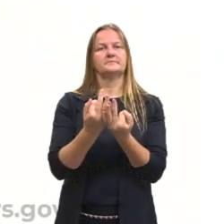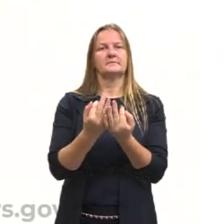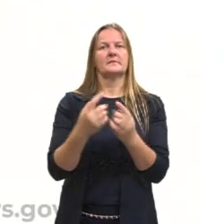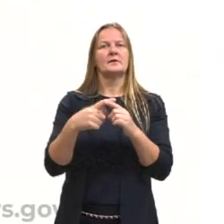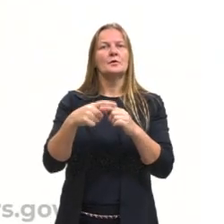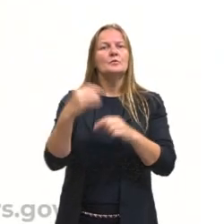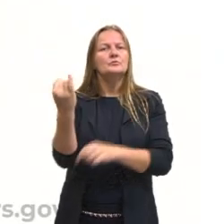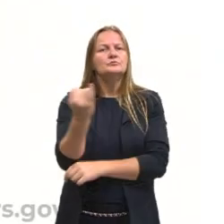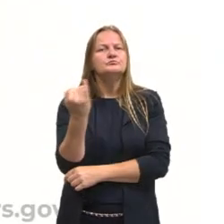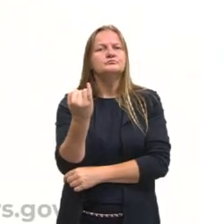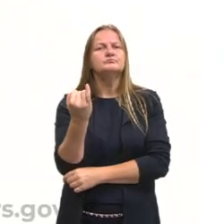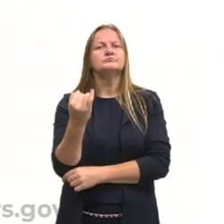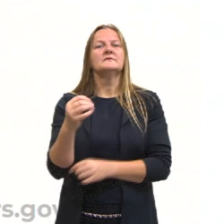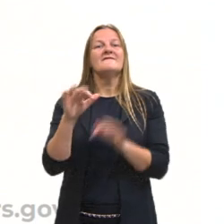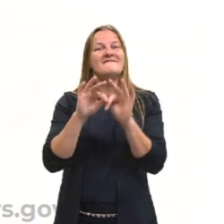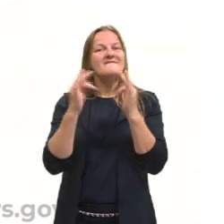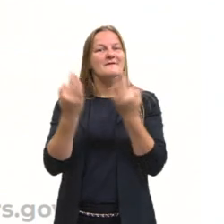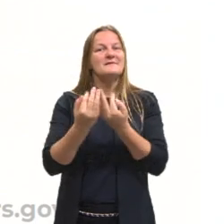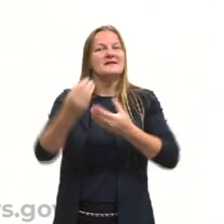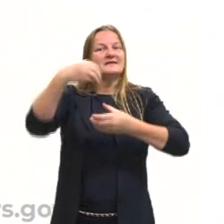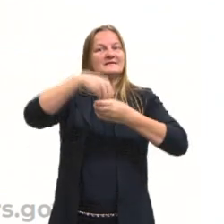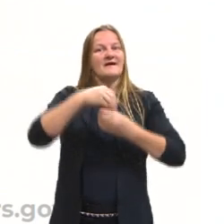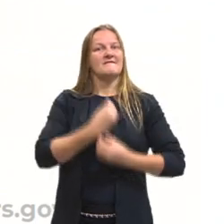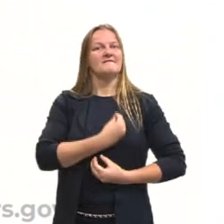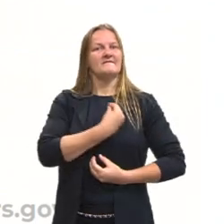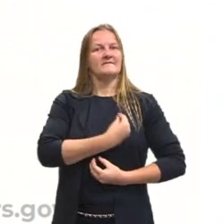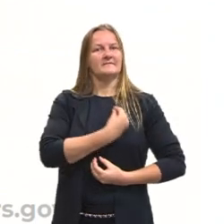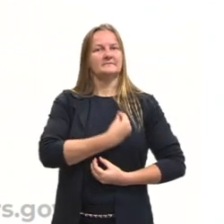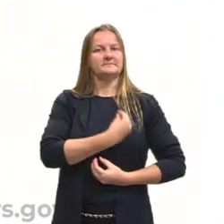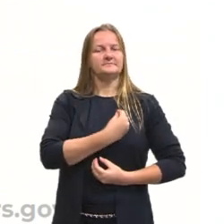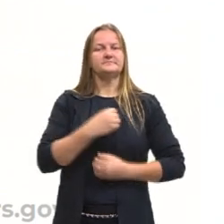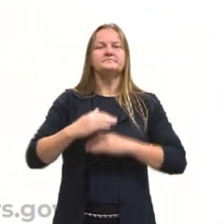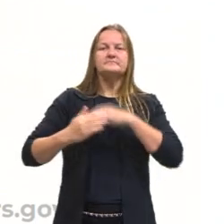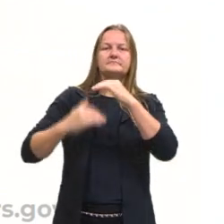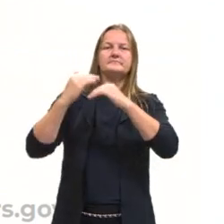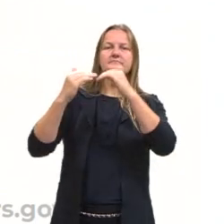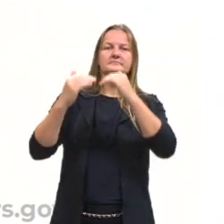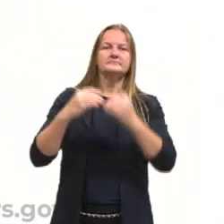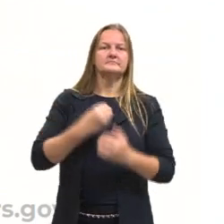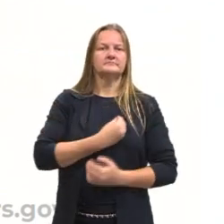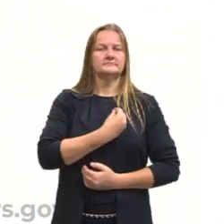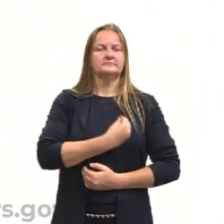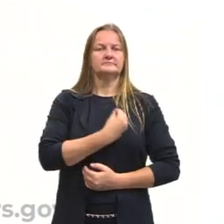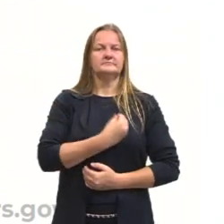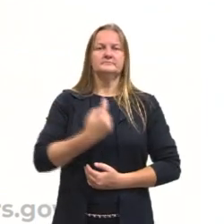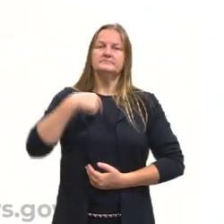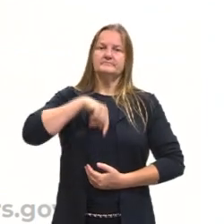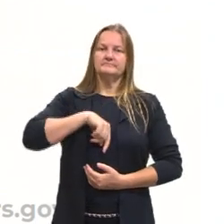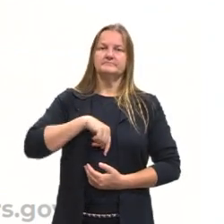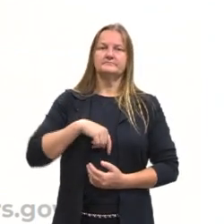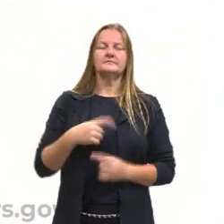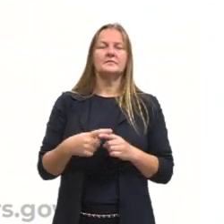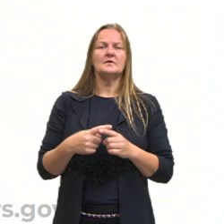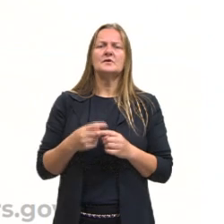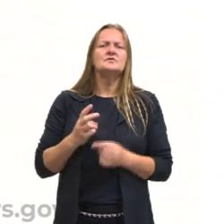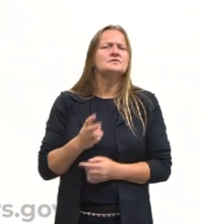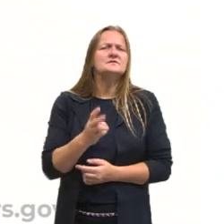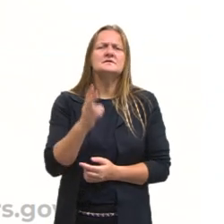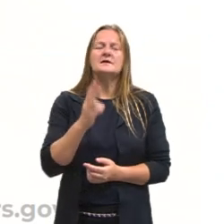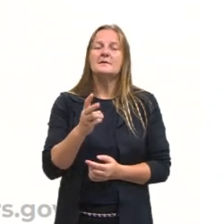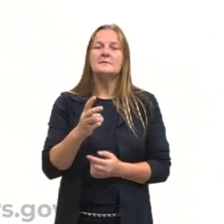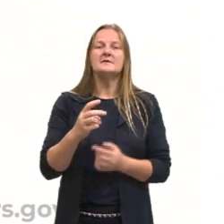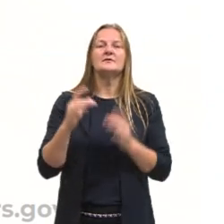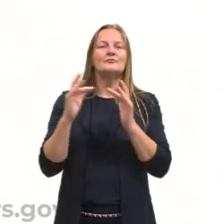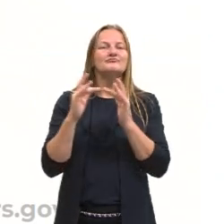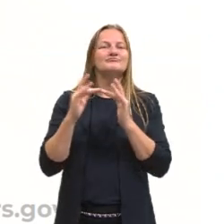vejam, por isso a importância da família dentro da nossa formação. E isso nós levaremos na nossa